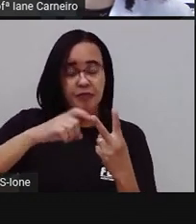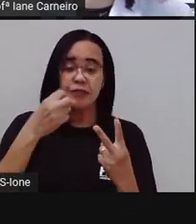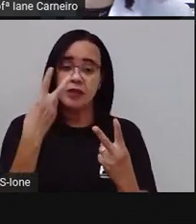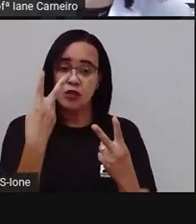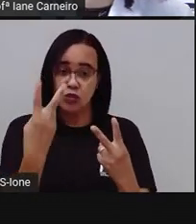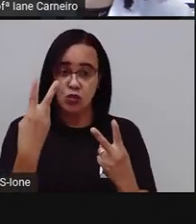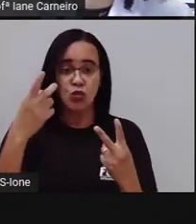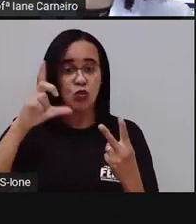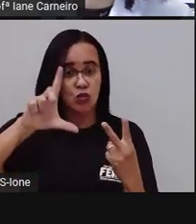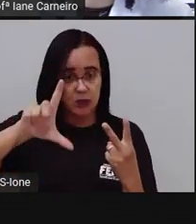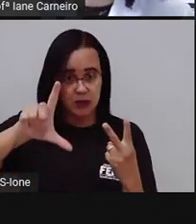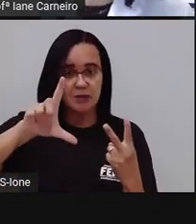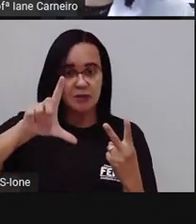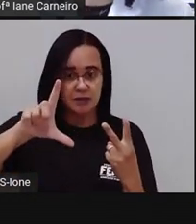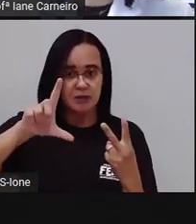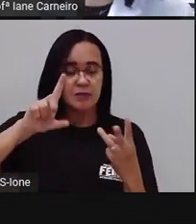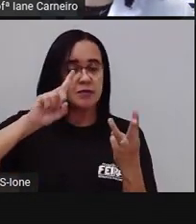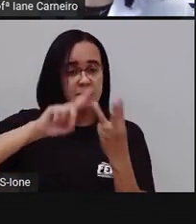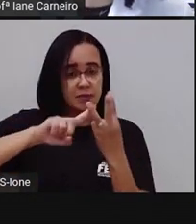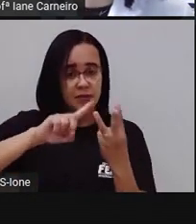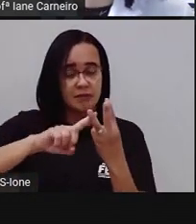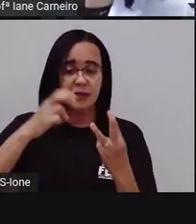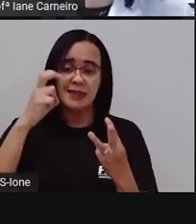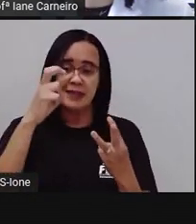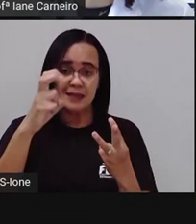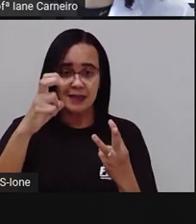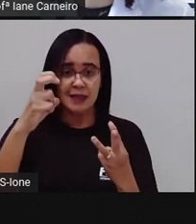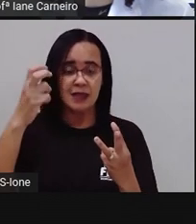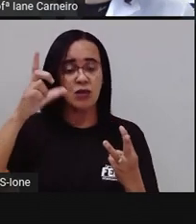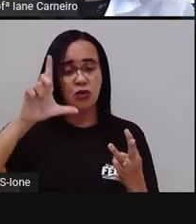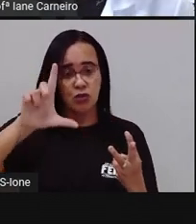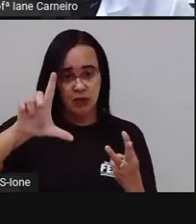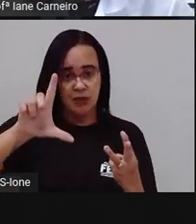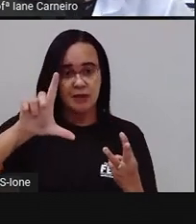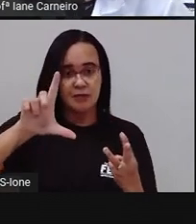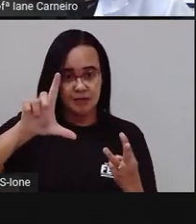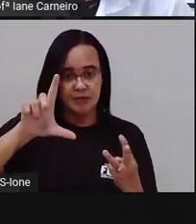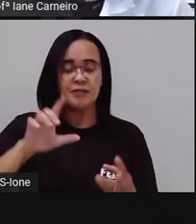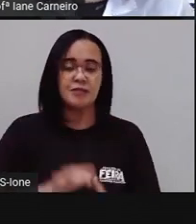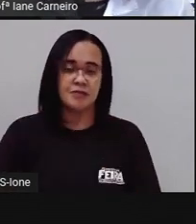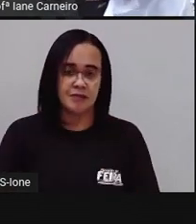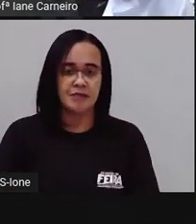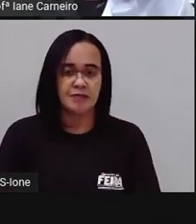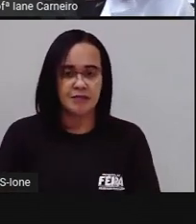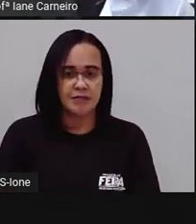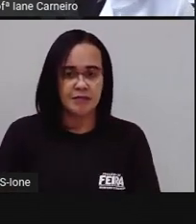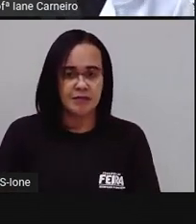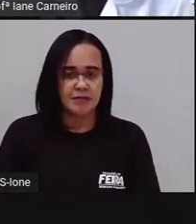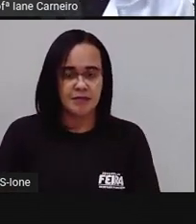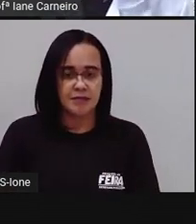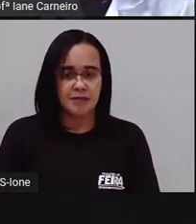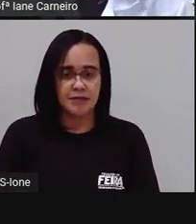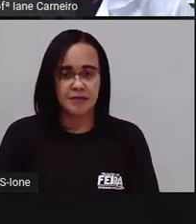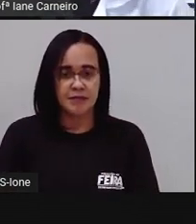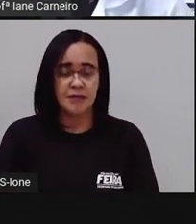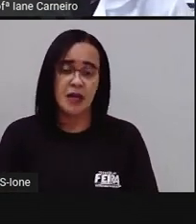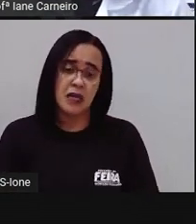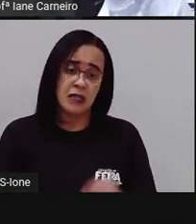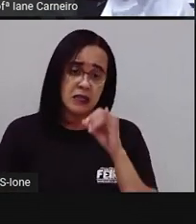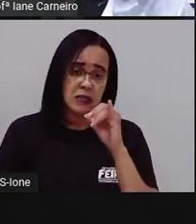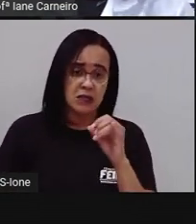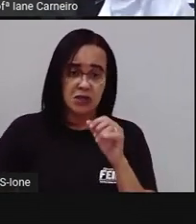litros. E nessa grandona tem quanto? Cinco litros. Se eu quiser, né,